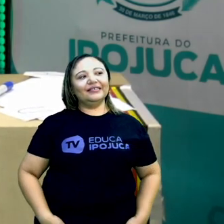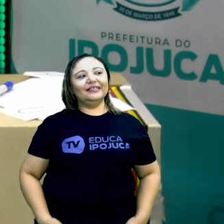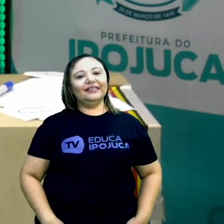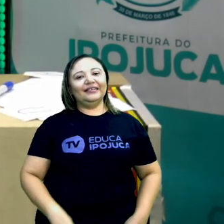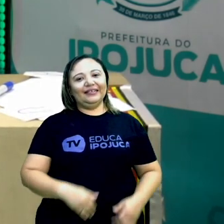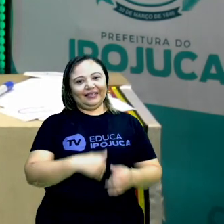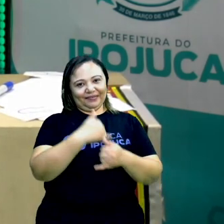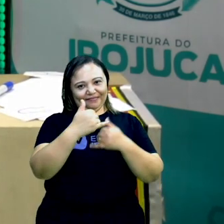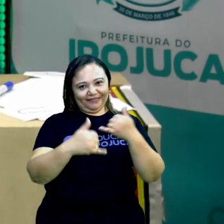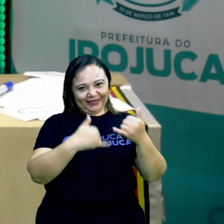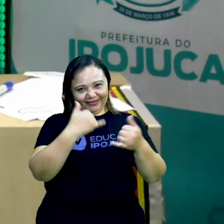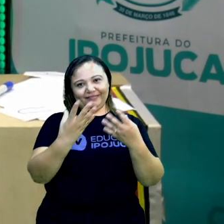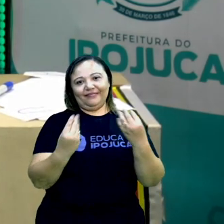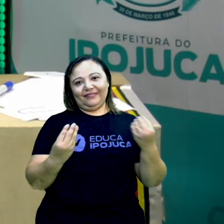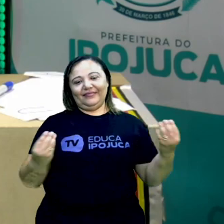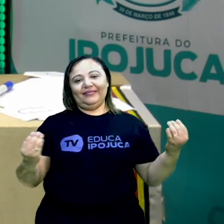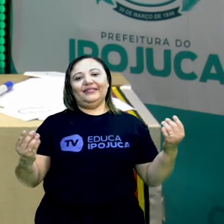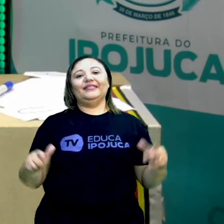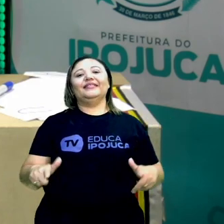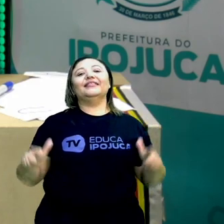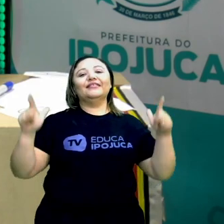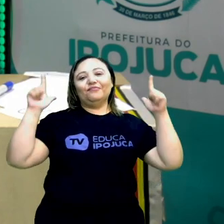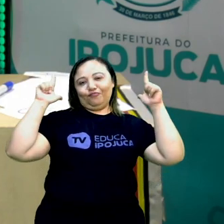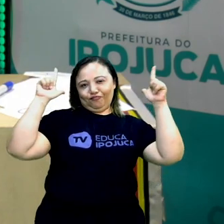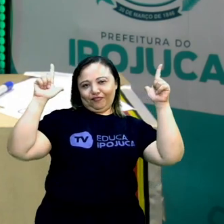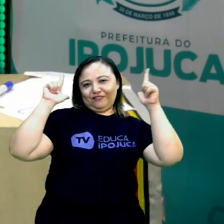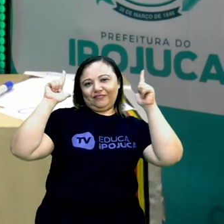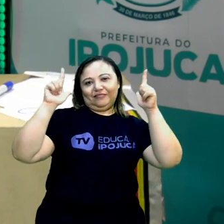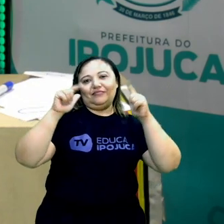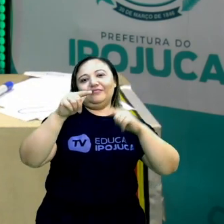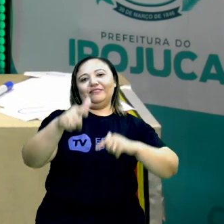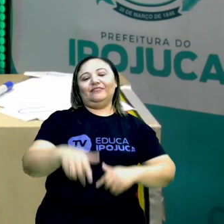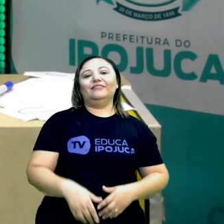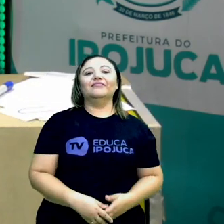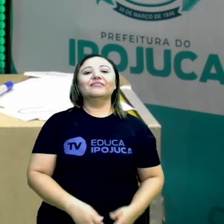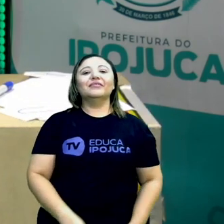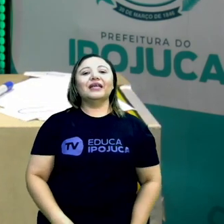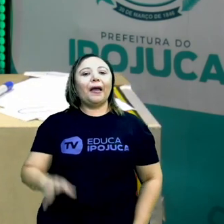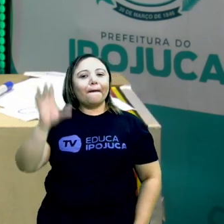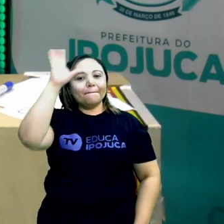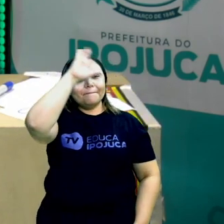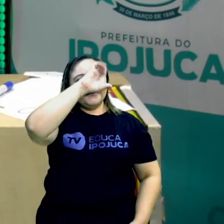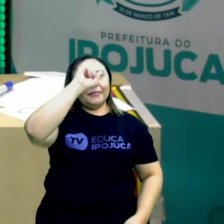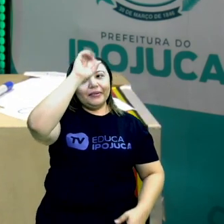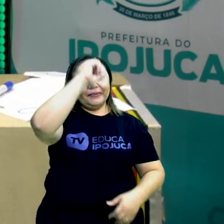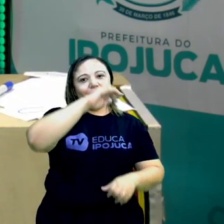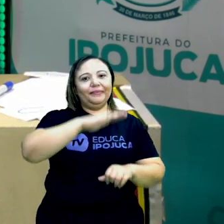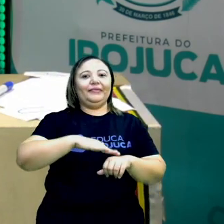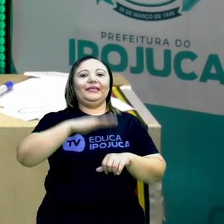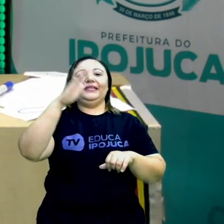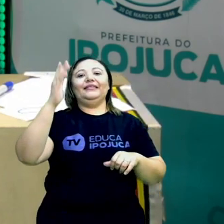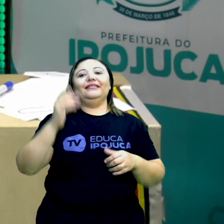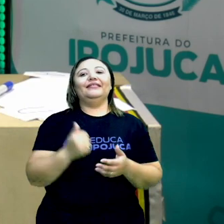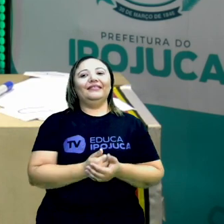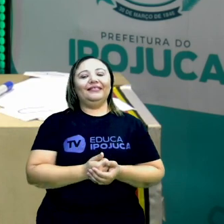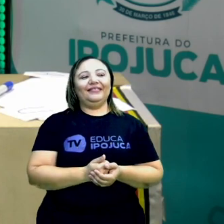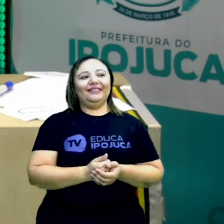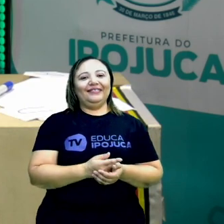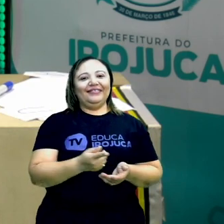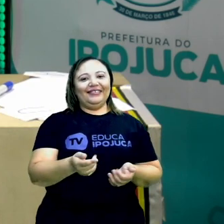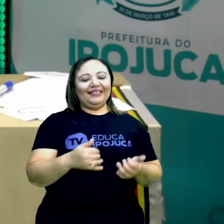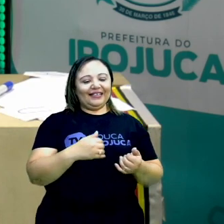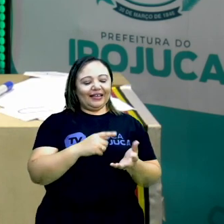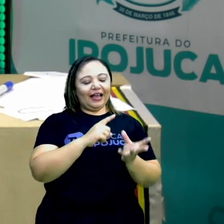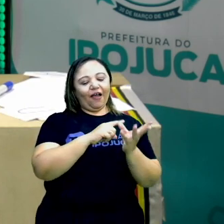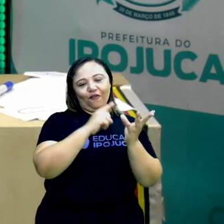com muita alegria aí. Espero que vocês tenham prestado bastante atenção, aprendido bastante junto com a tia Carla, né? As